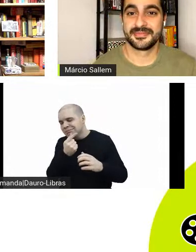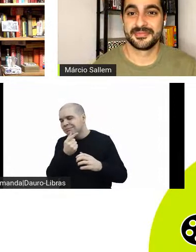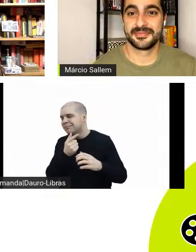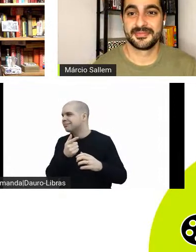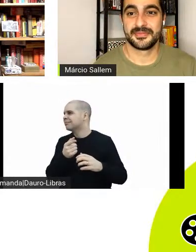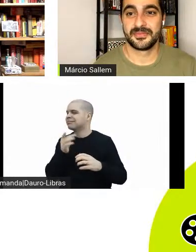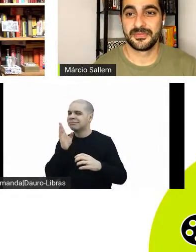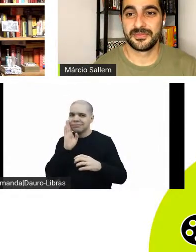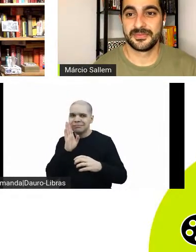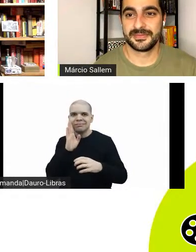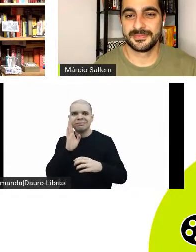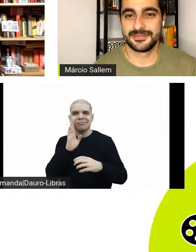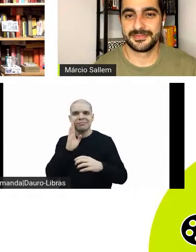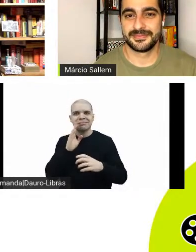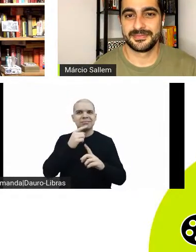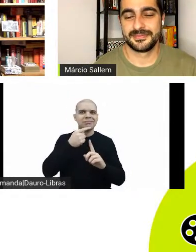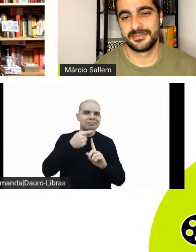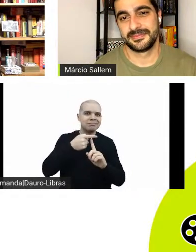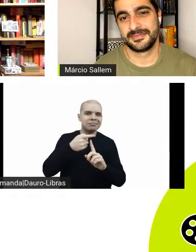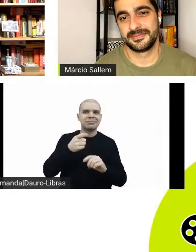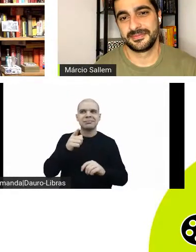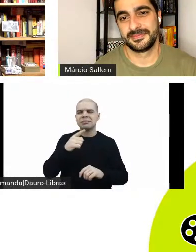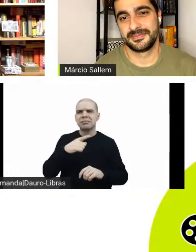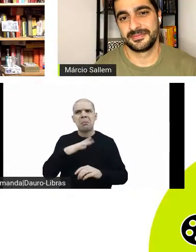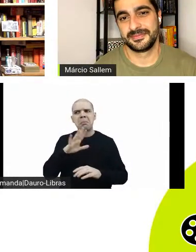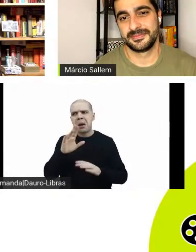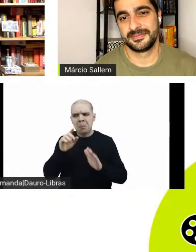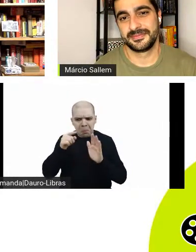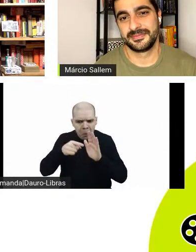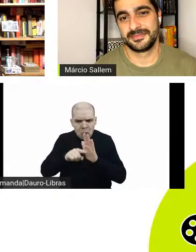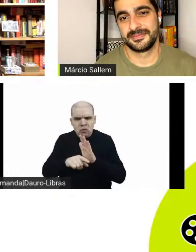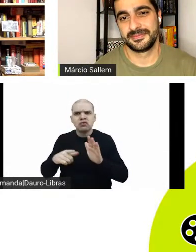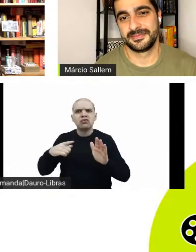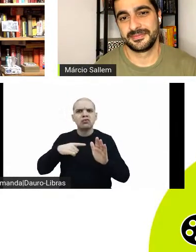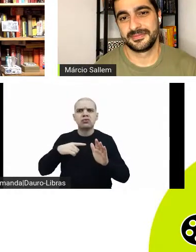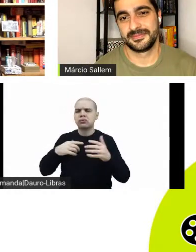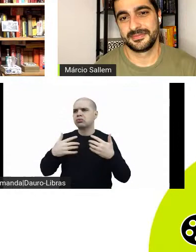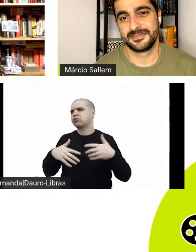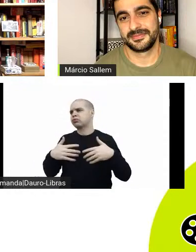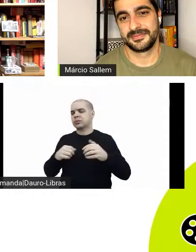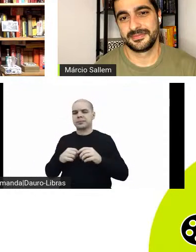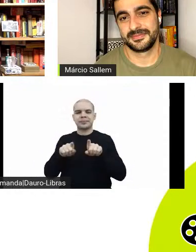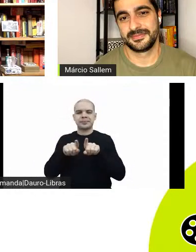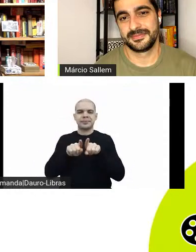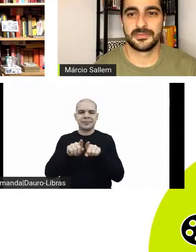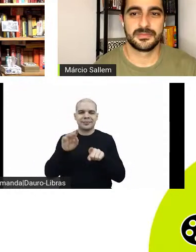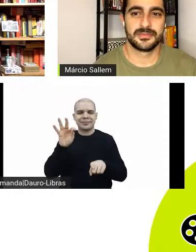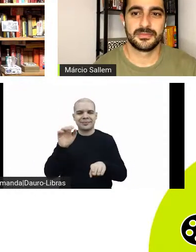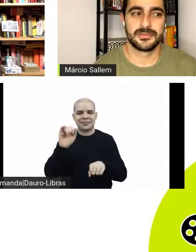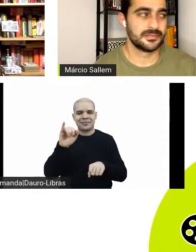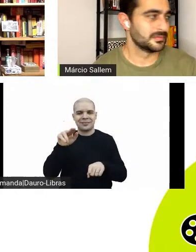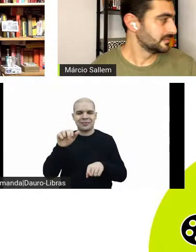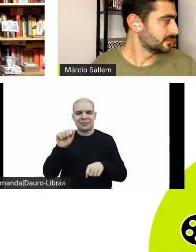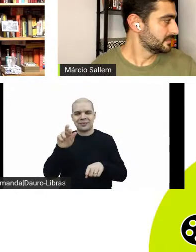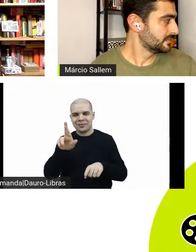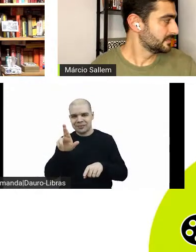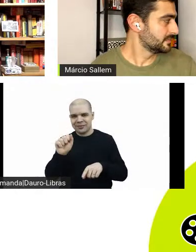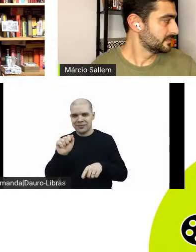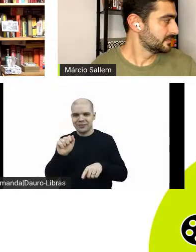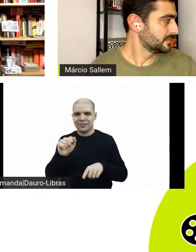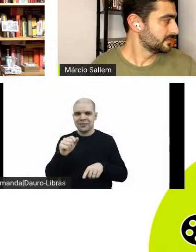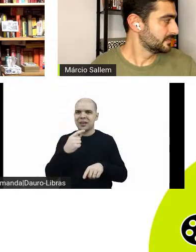desenrolar, como foi bem mais profundo. Também a Tainara aqui, comentando a ideia de anti